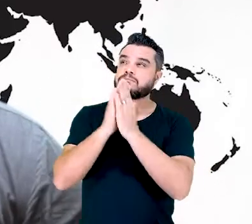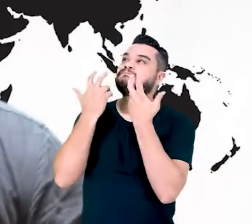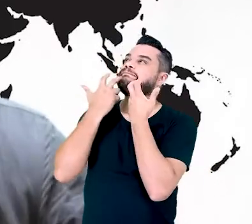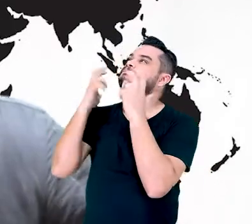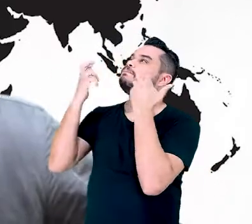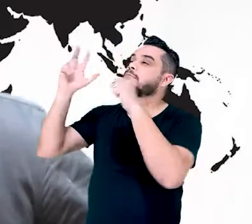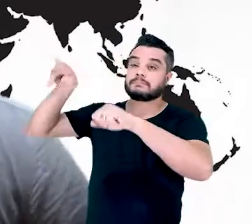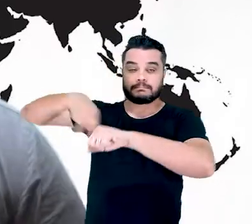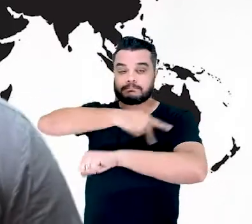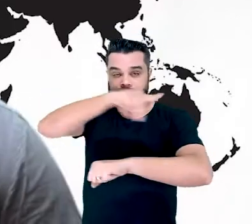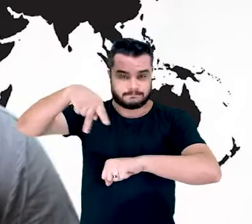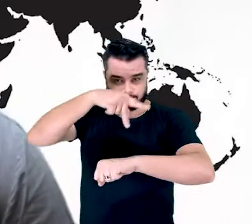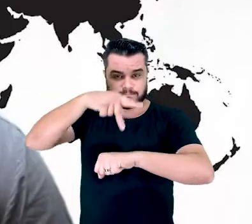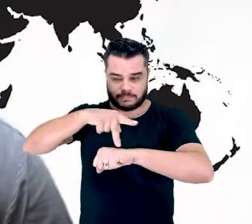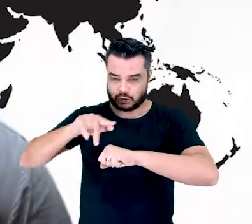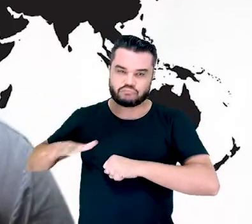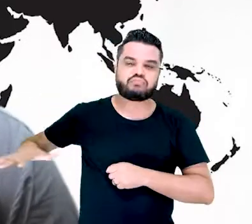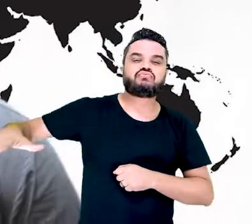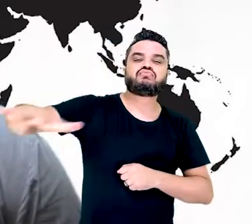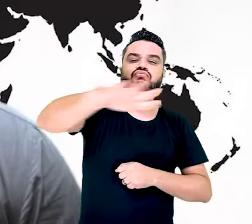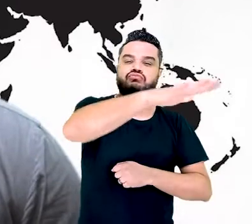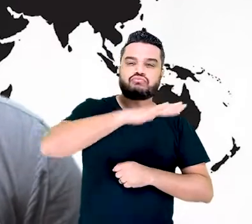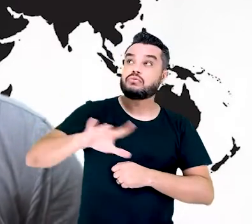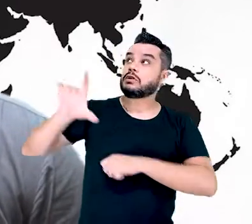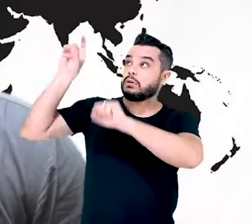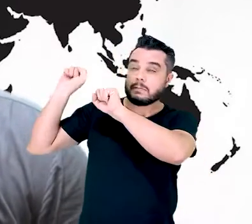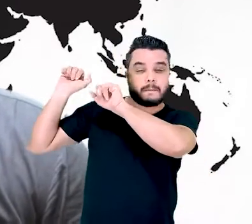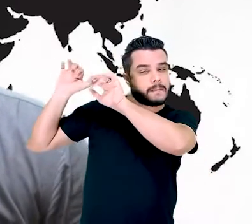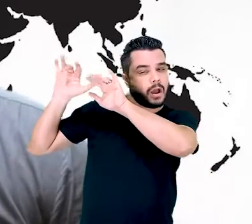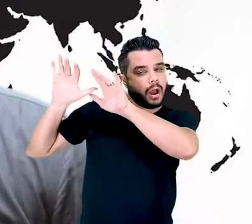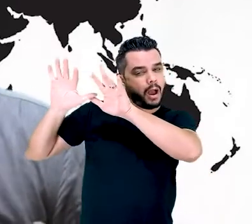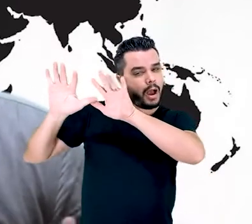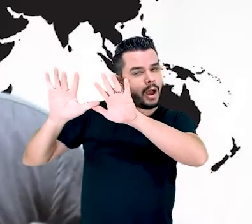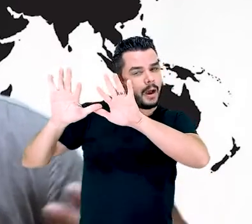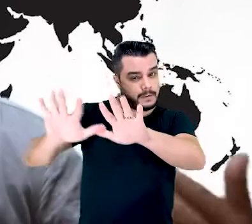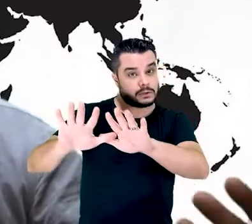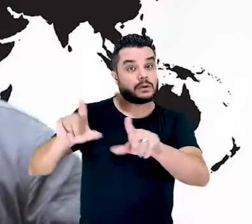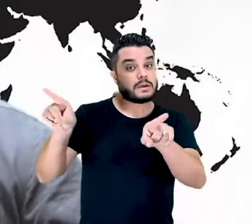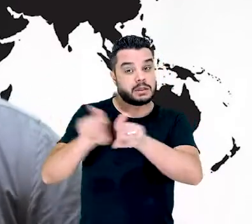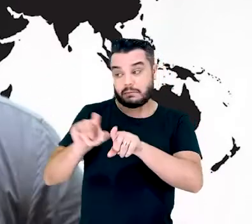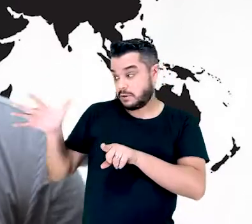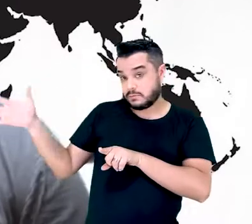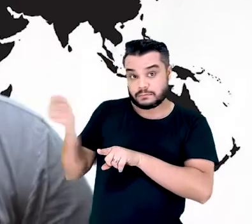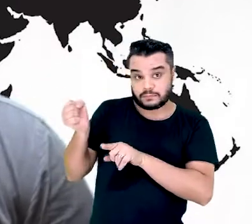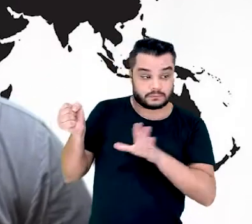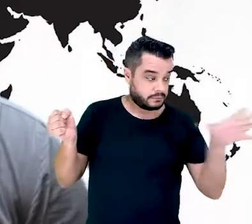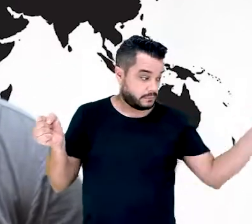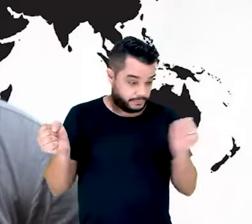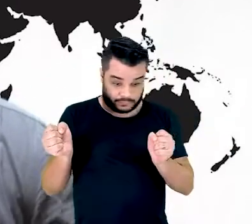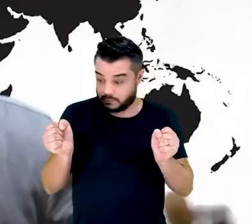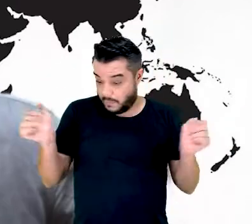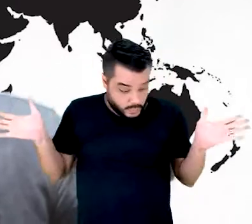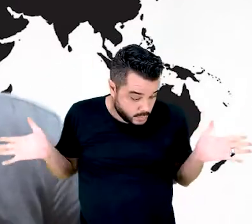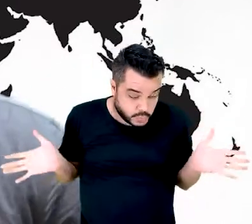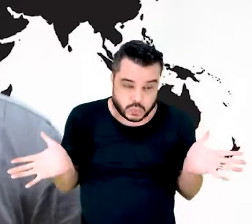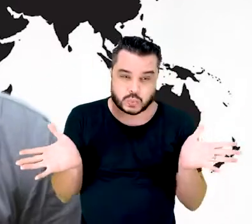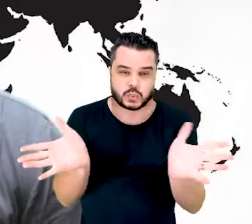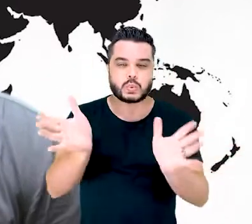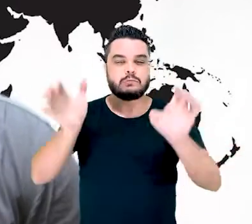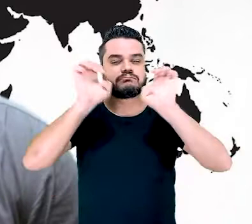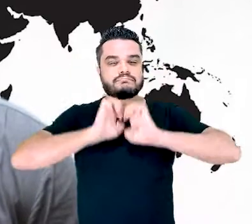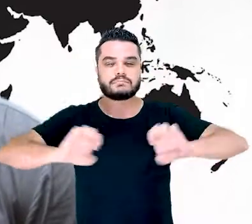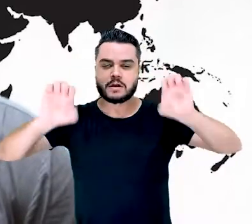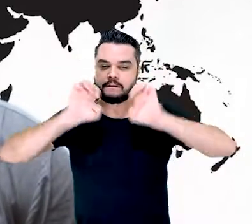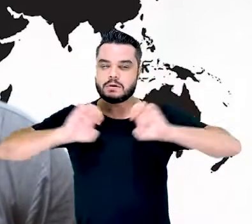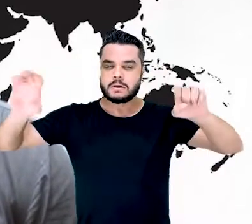e que o nosso Deus, que é o dono da vinha, possa continuar chamando trabalhadores para essa grande missão